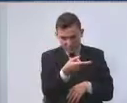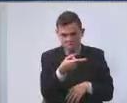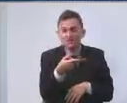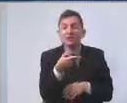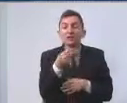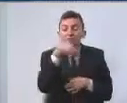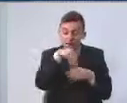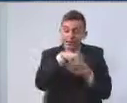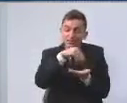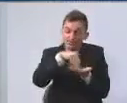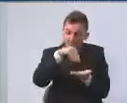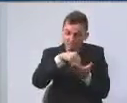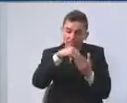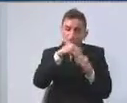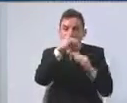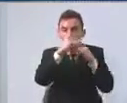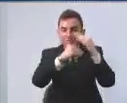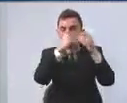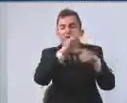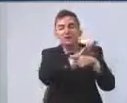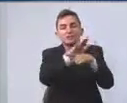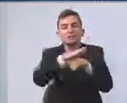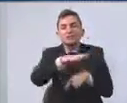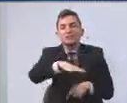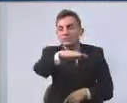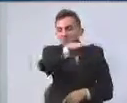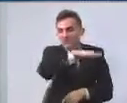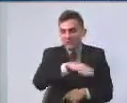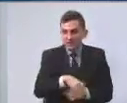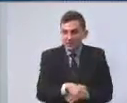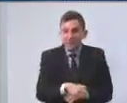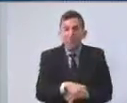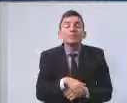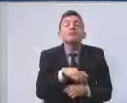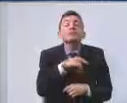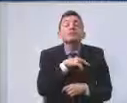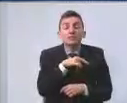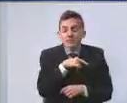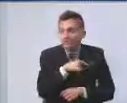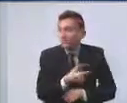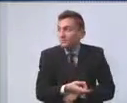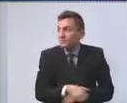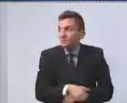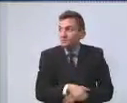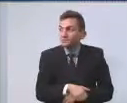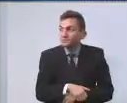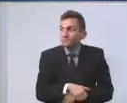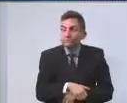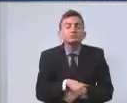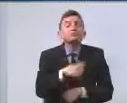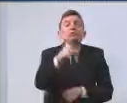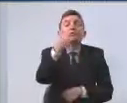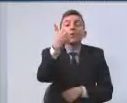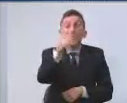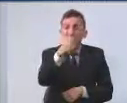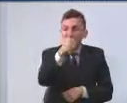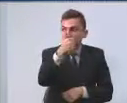de Desenvolvimento e Assistência Social, que se compõe de 11